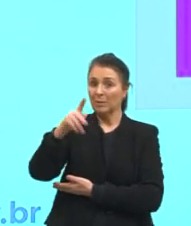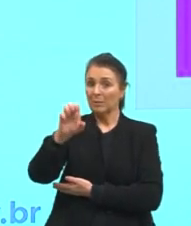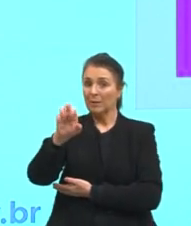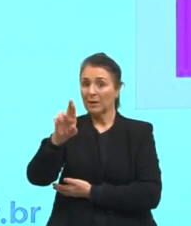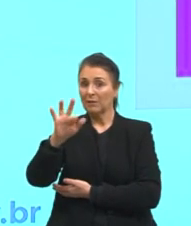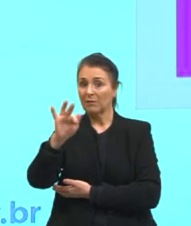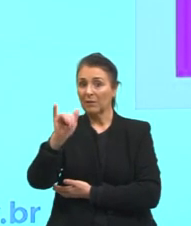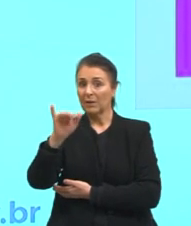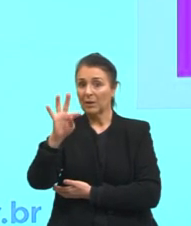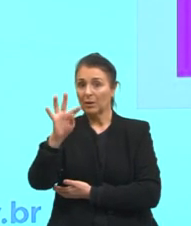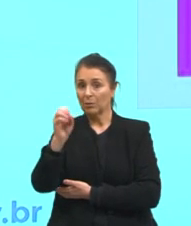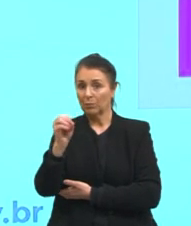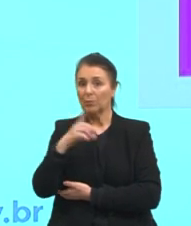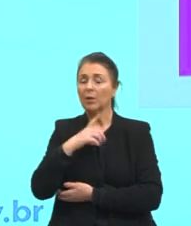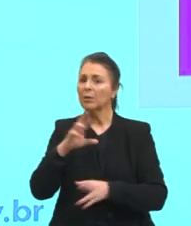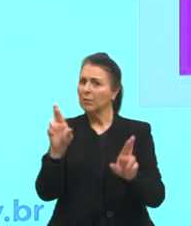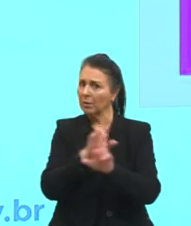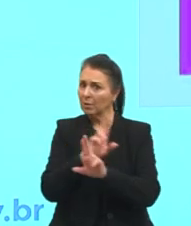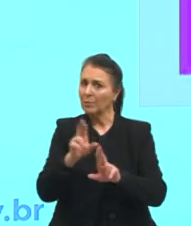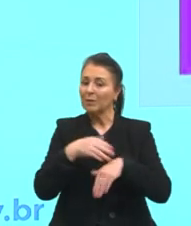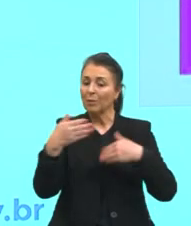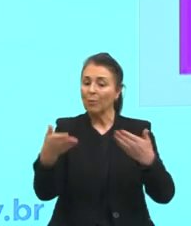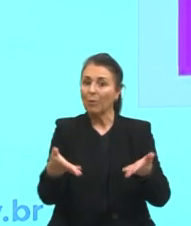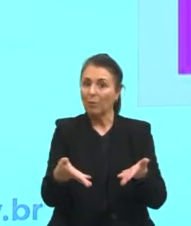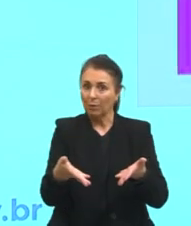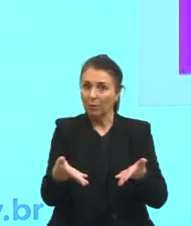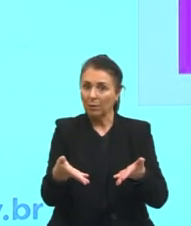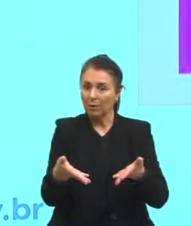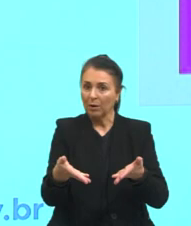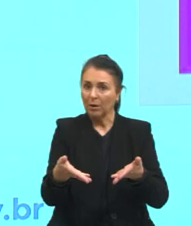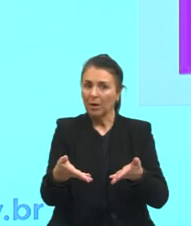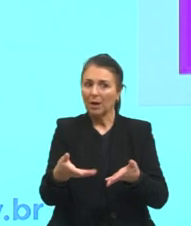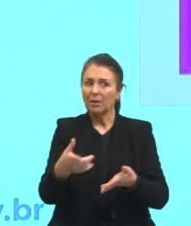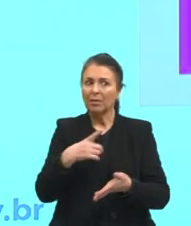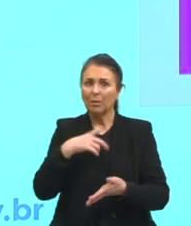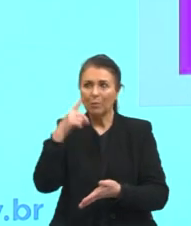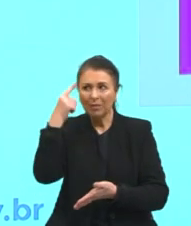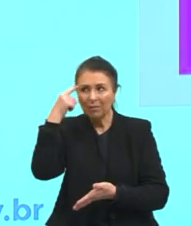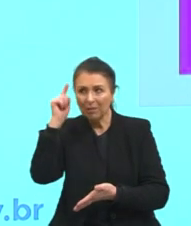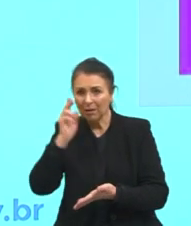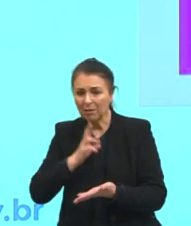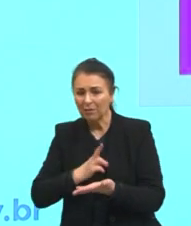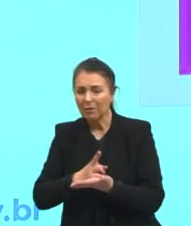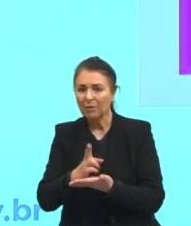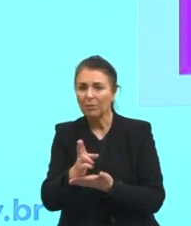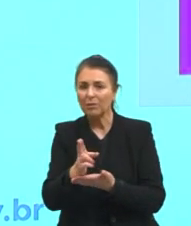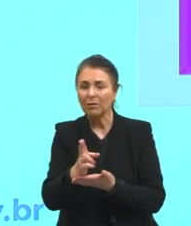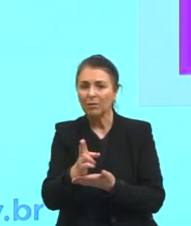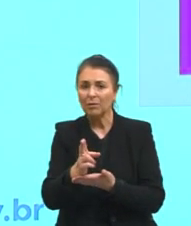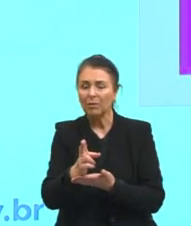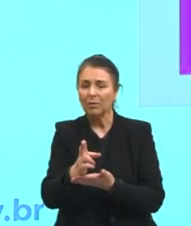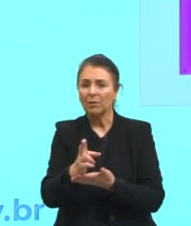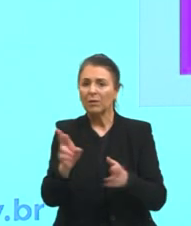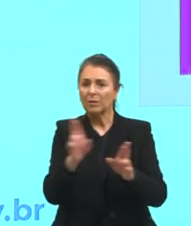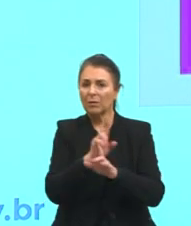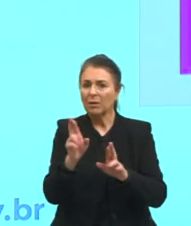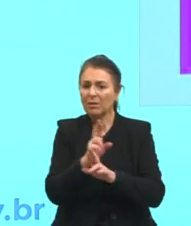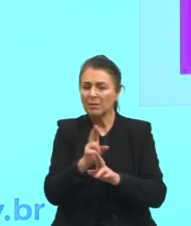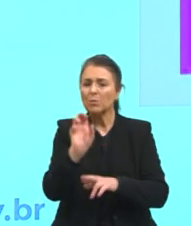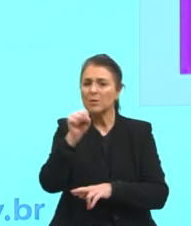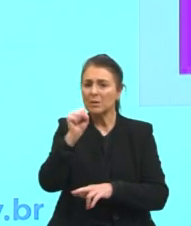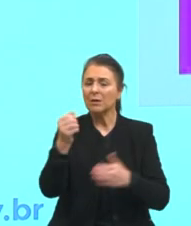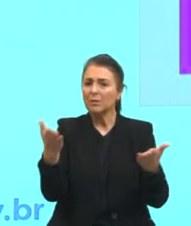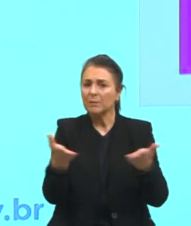com o presente né ou dá uma ideia de continuidade ele pode vir a ter uma relação com o presente